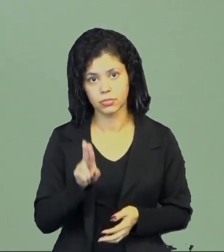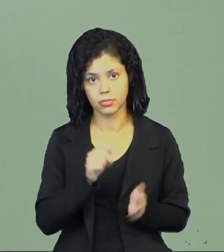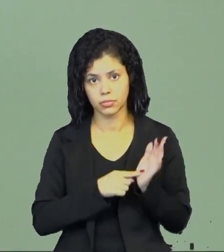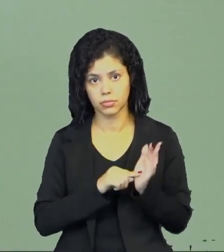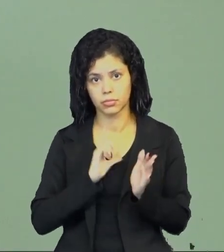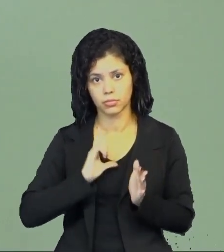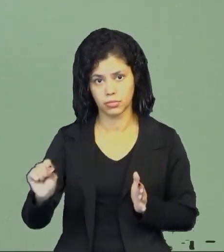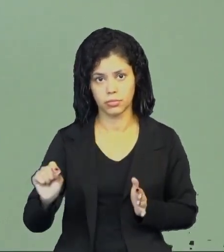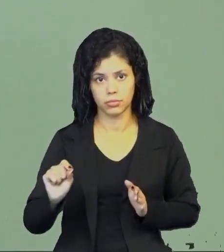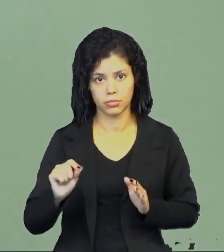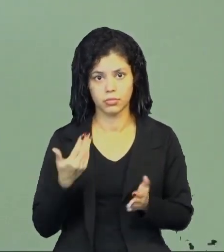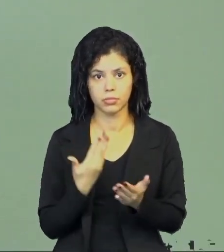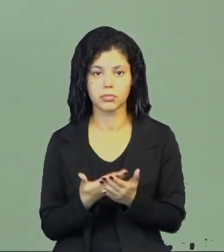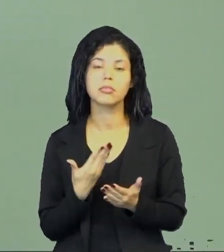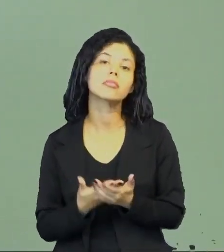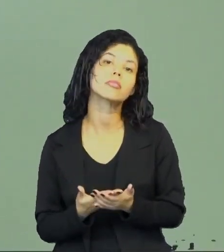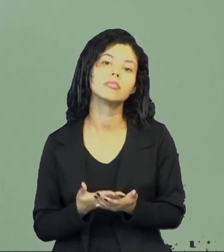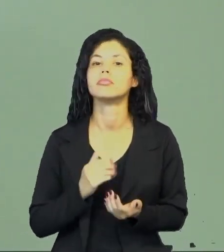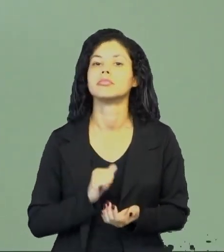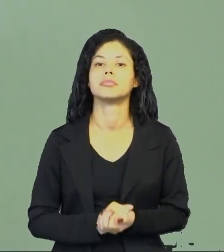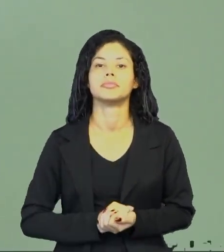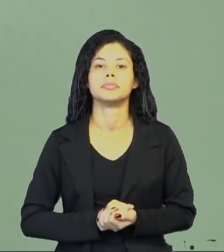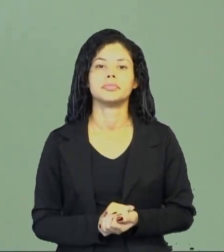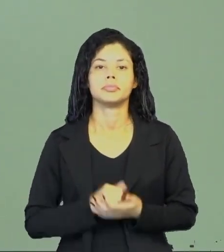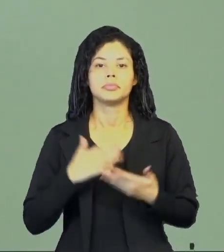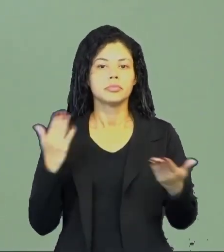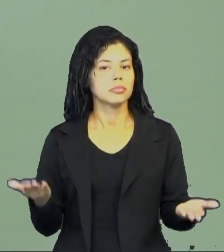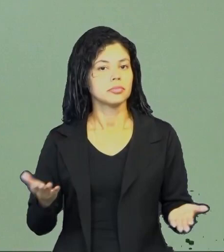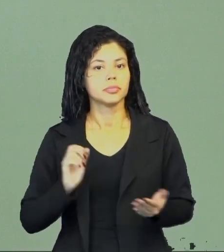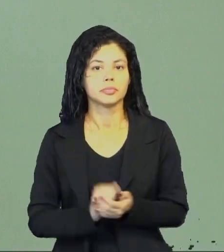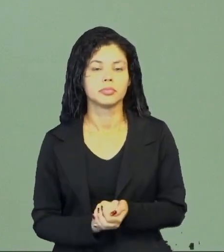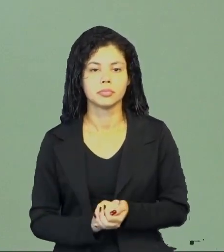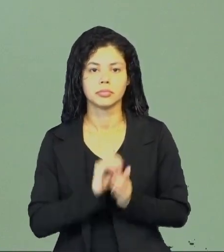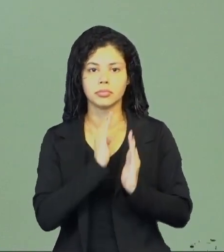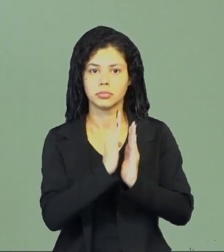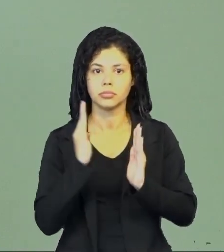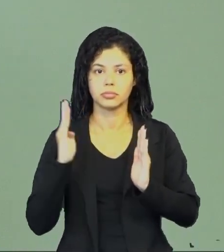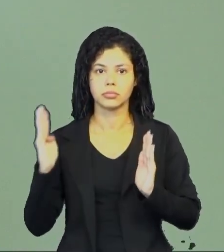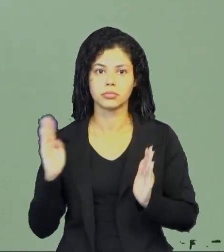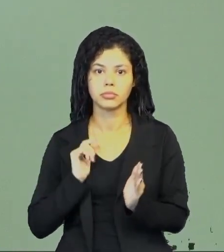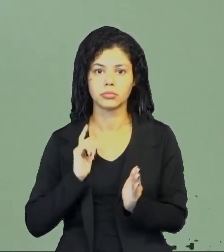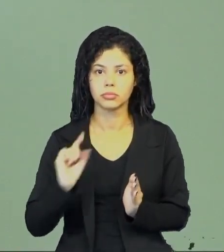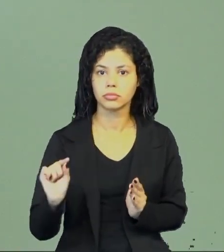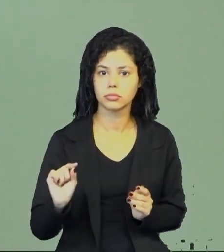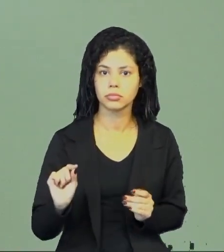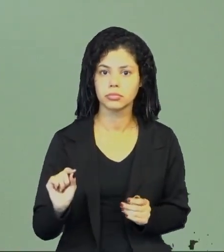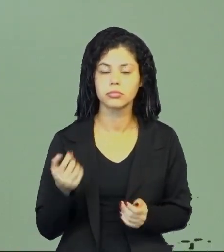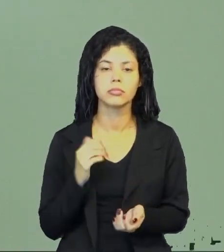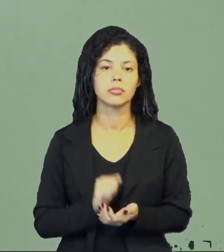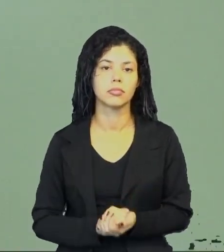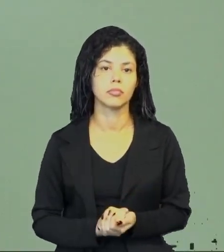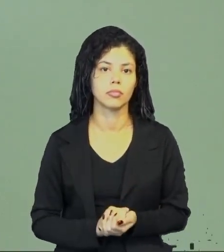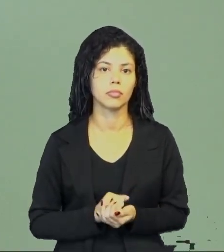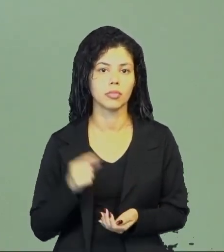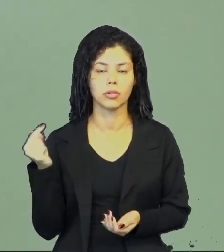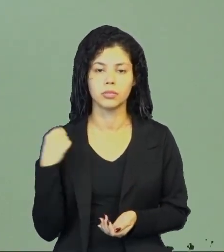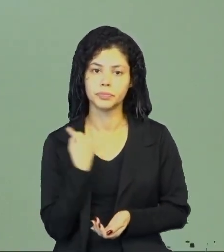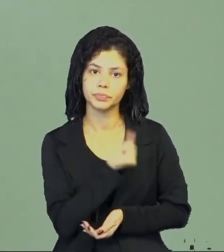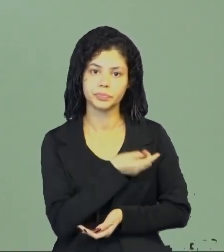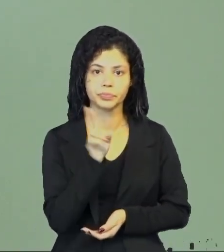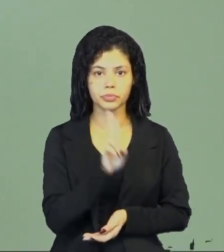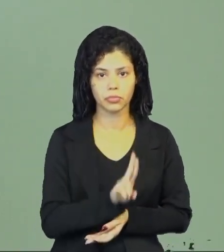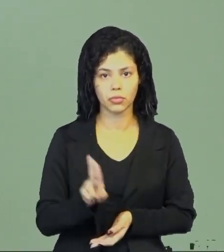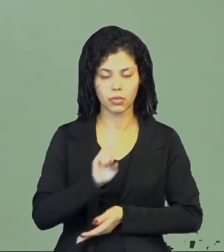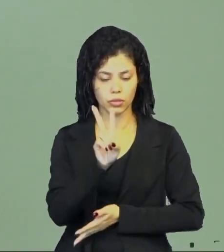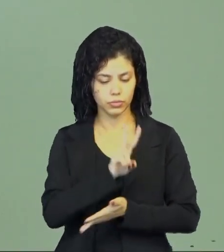ponto de refúgio para escapar de uma aula, né. Então, galerinha, a biblioteca não é ponto de refúgio. A biblioteca é para nós usarmos,